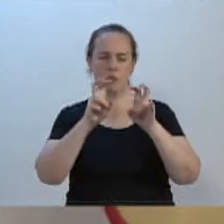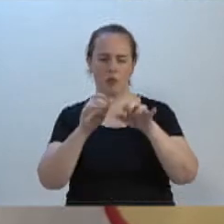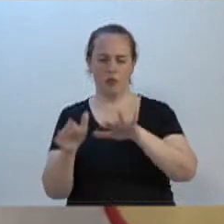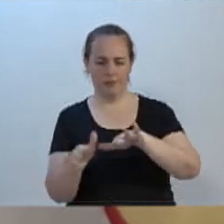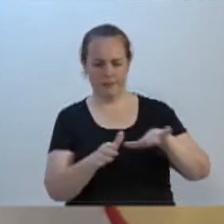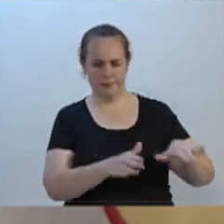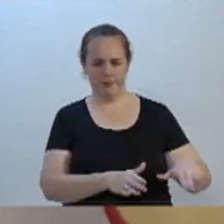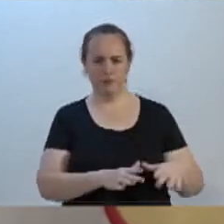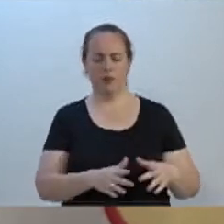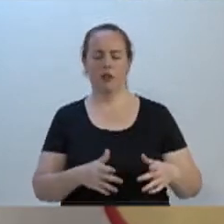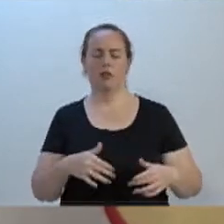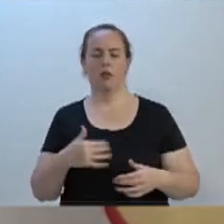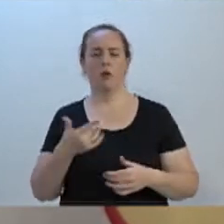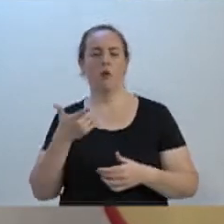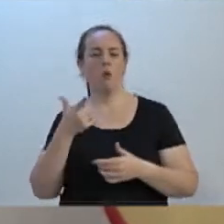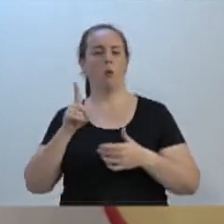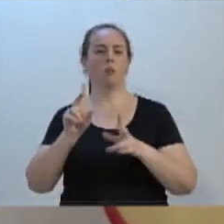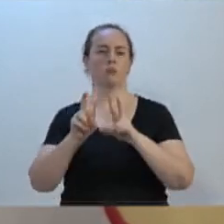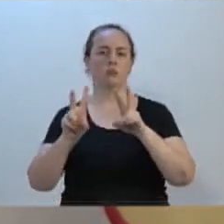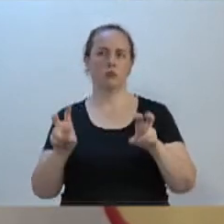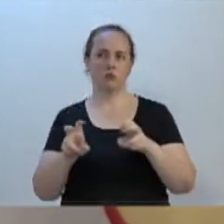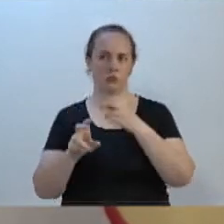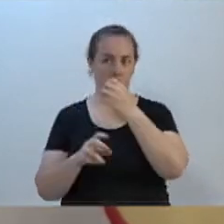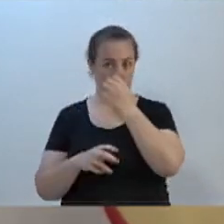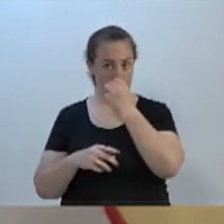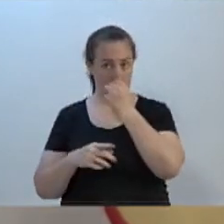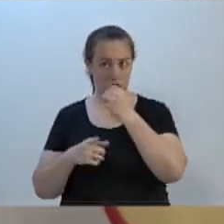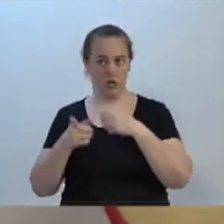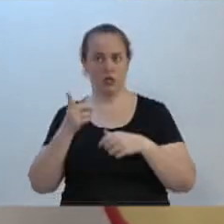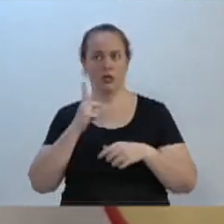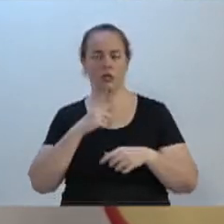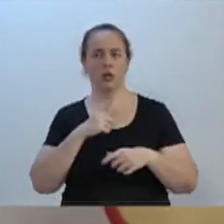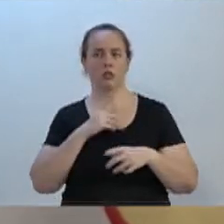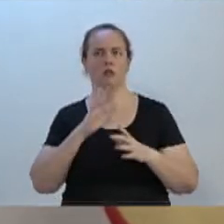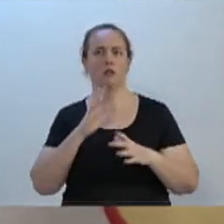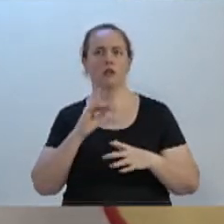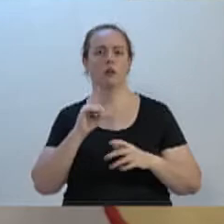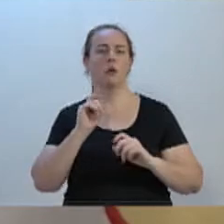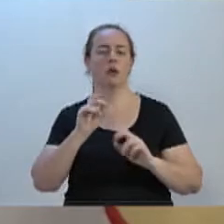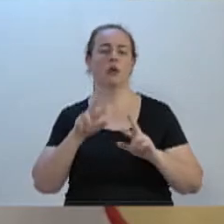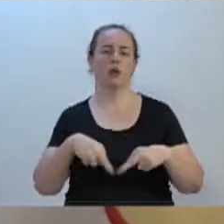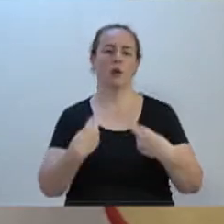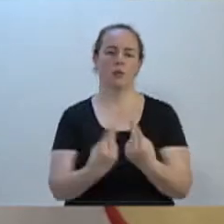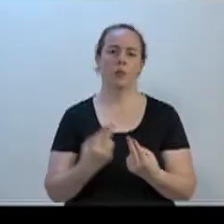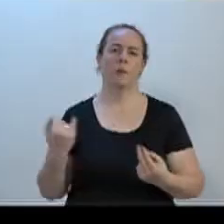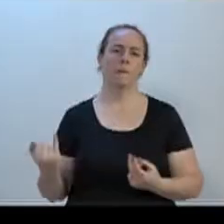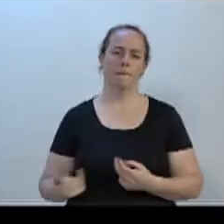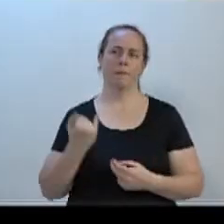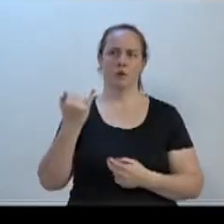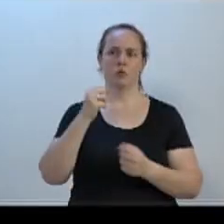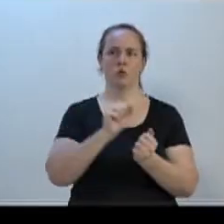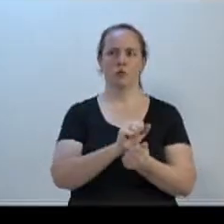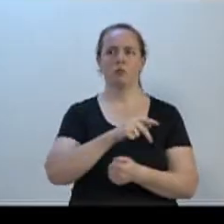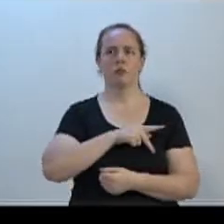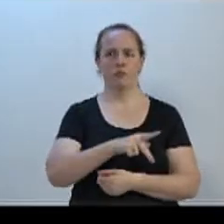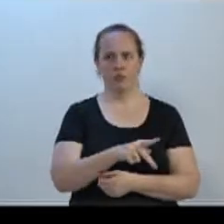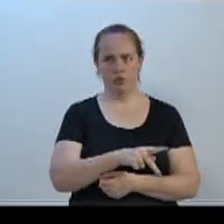solicitando o auxílio do Ari, por gentileza, nós tivemos uma importante reunião no gabinete do prefeito,